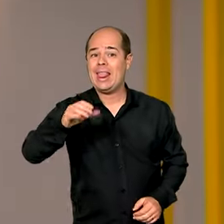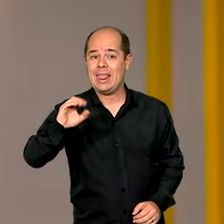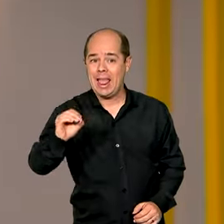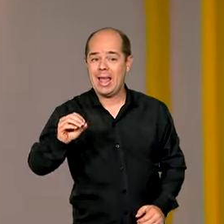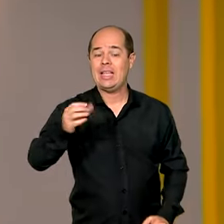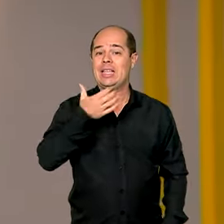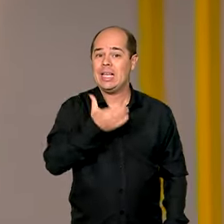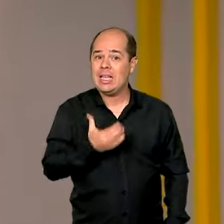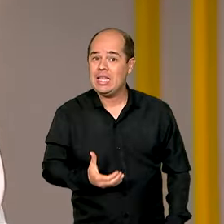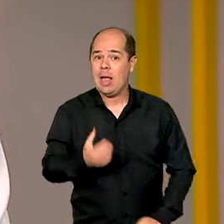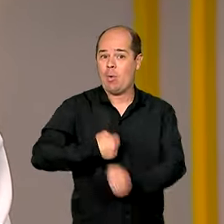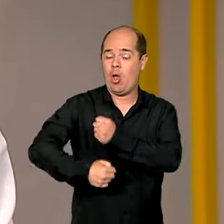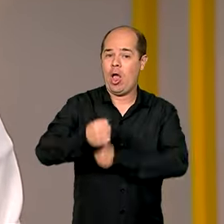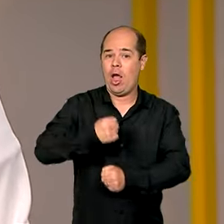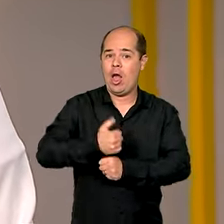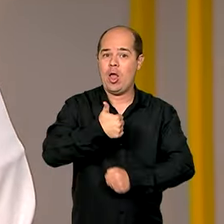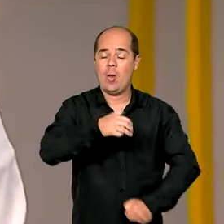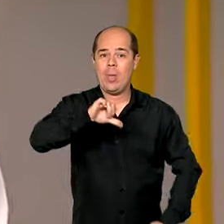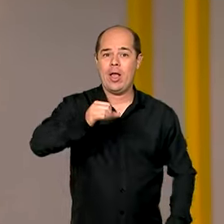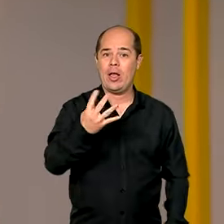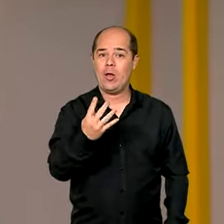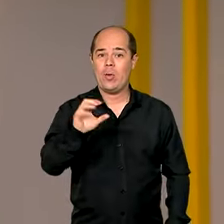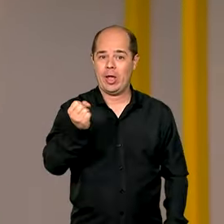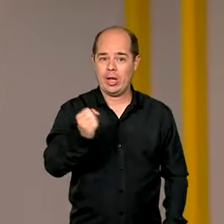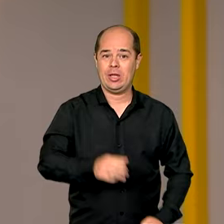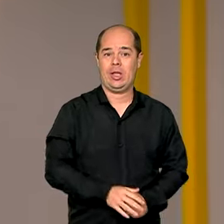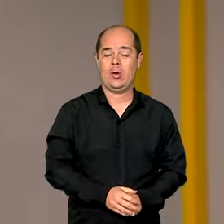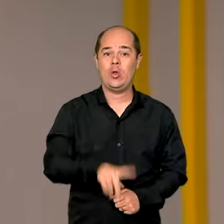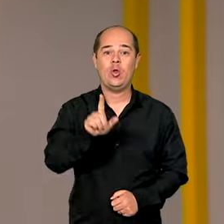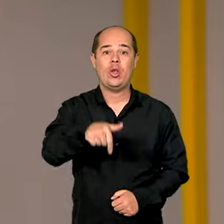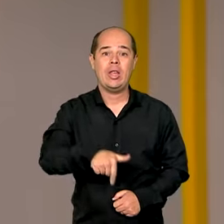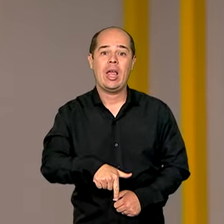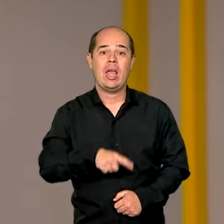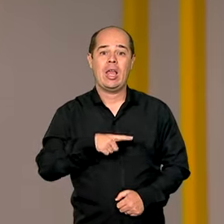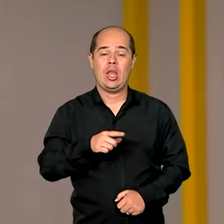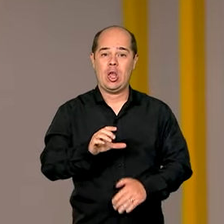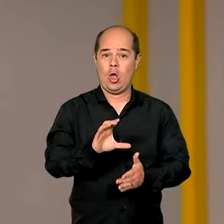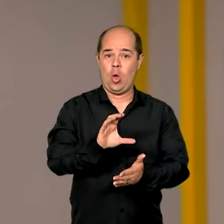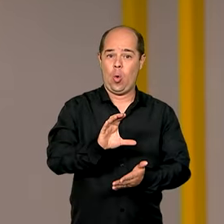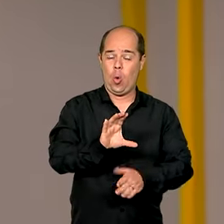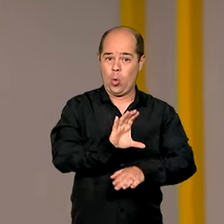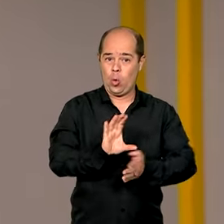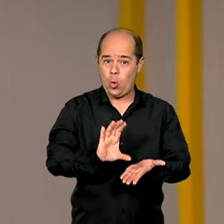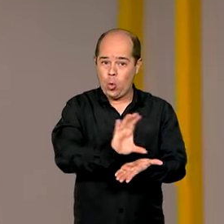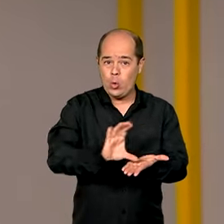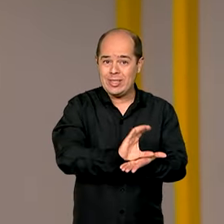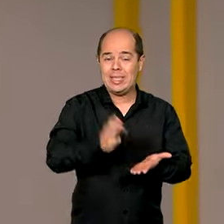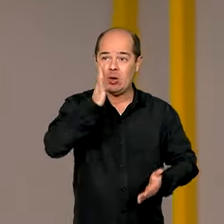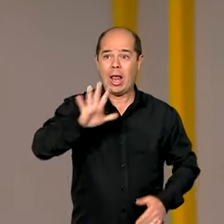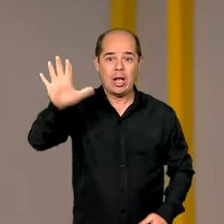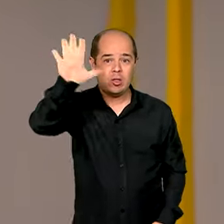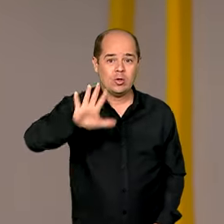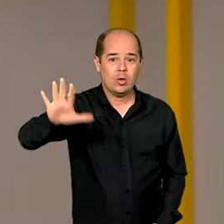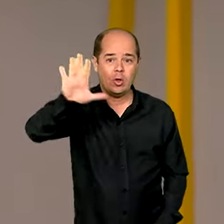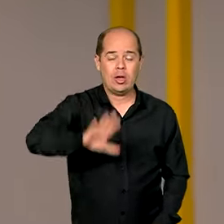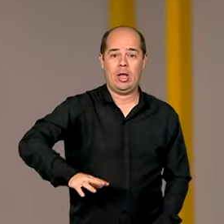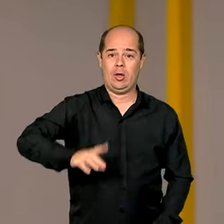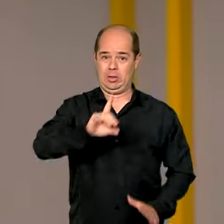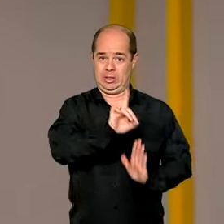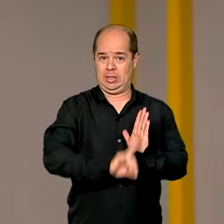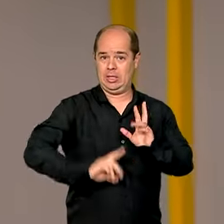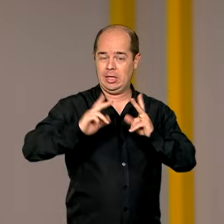E para celebrar esse marco, o Conselho Nacional de Direitos Humanos realizou nessa sexta um ato público com a